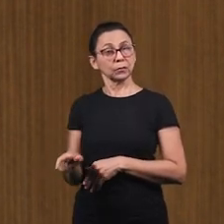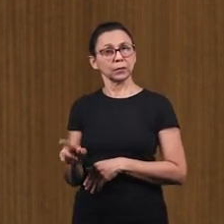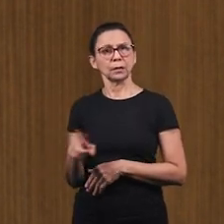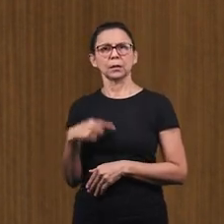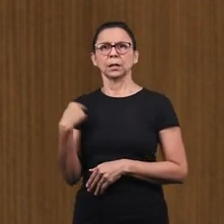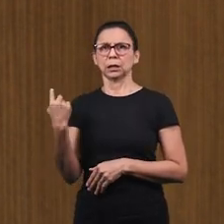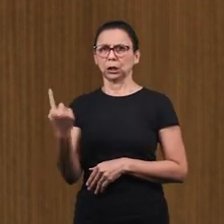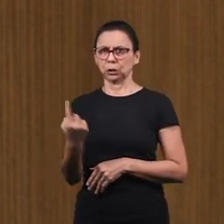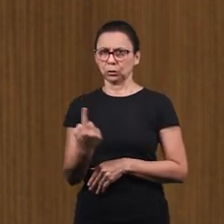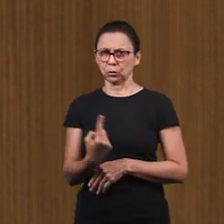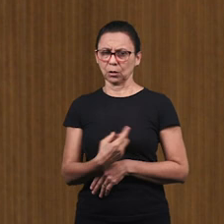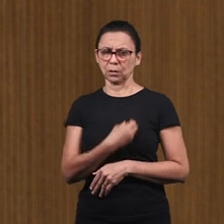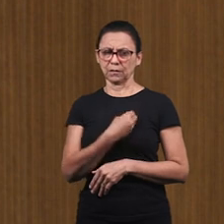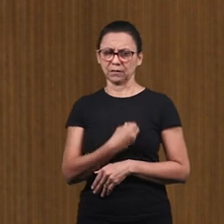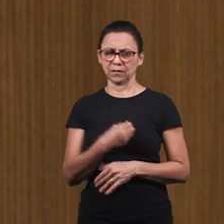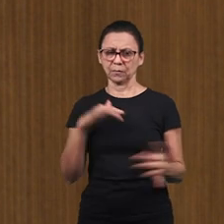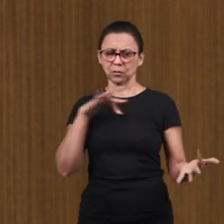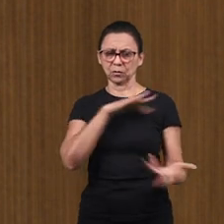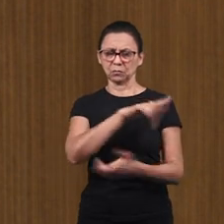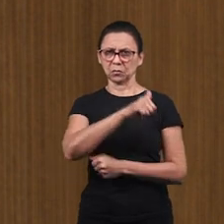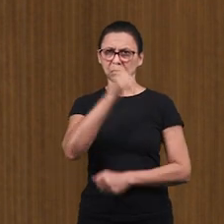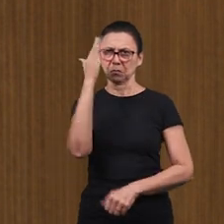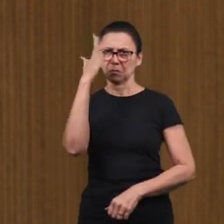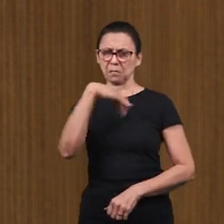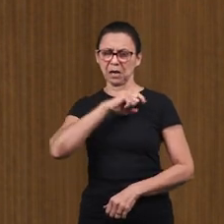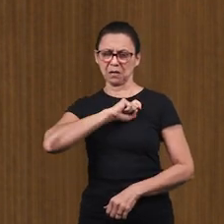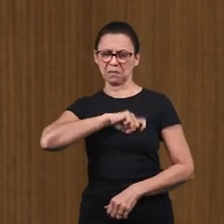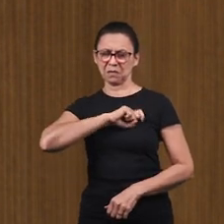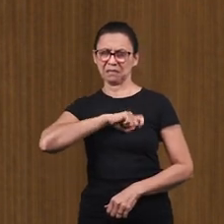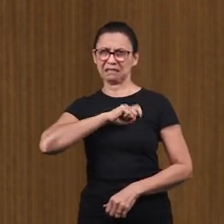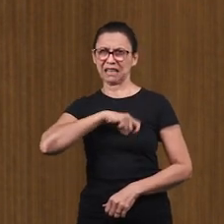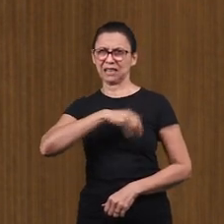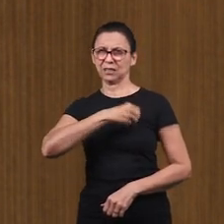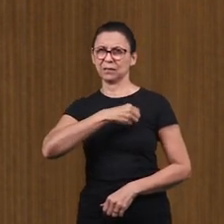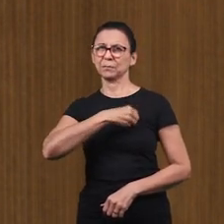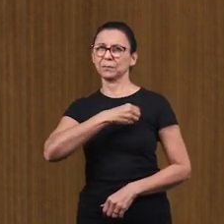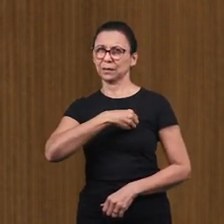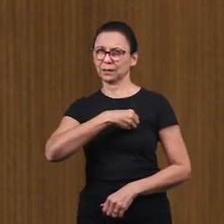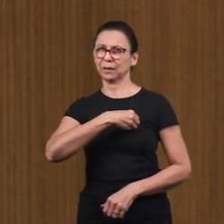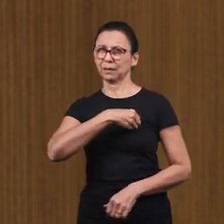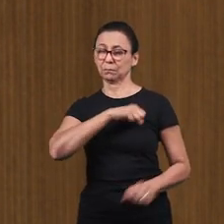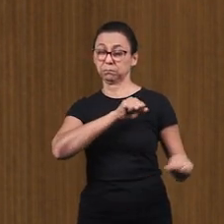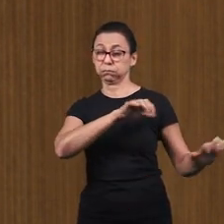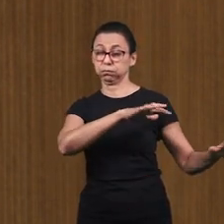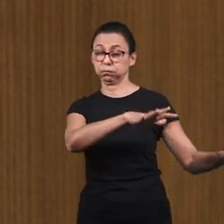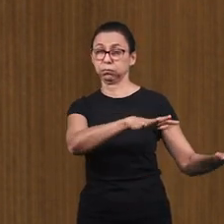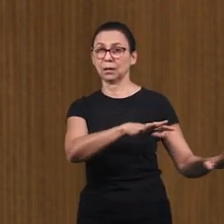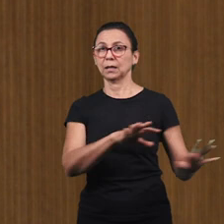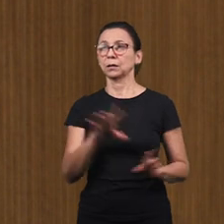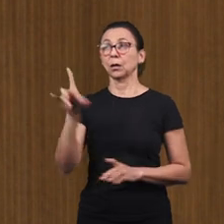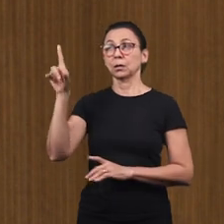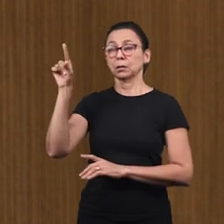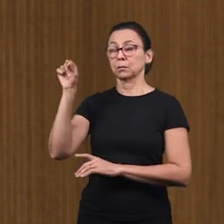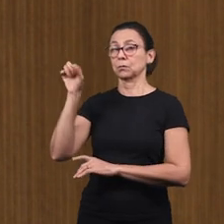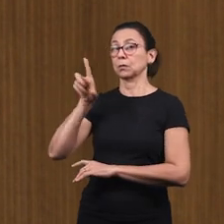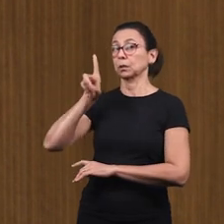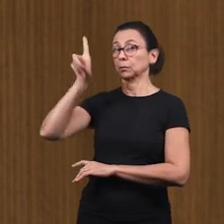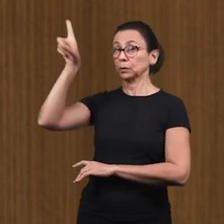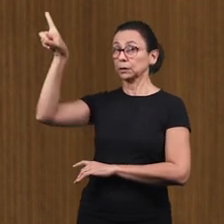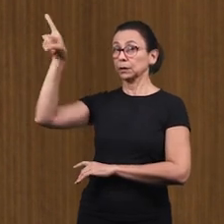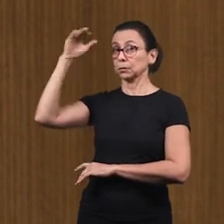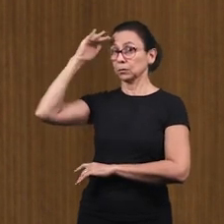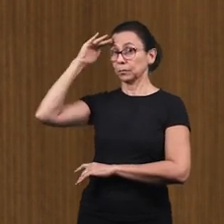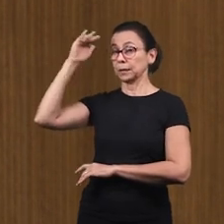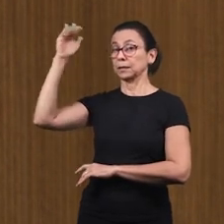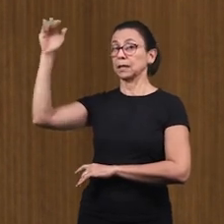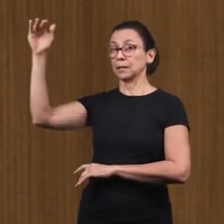vivemos num mundo mau Num mundo cheio da maldade Do pecado Mas nós escolhemos andar com Deus E